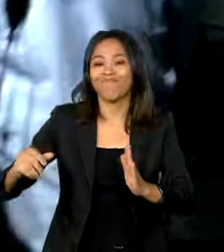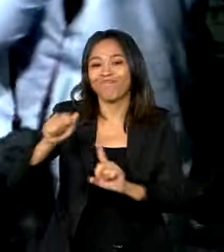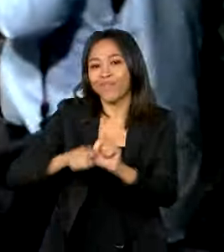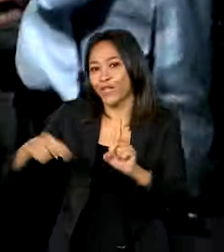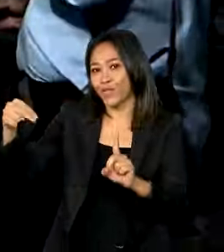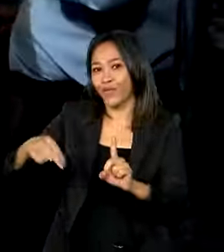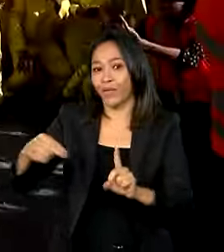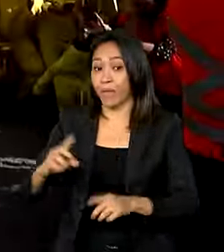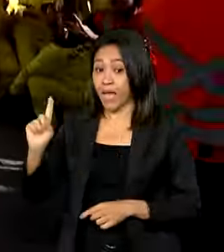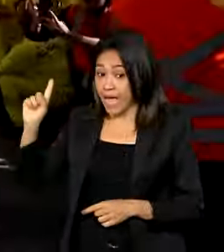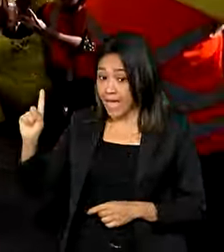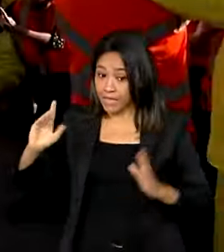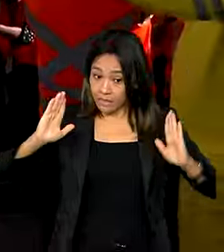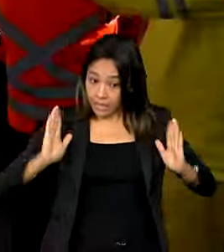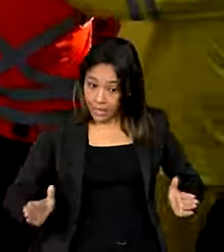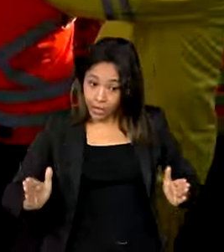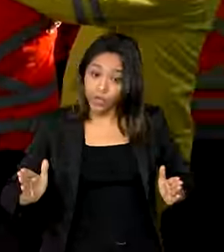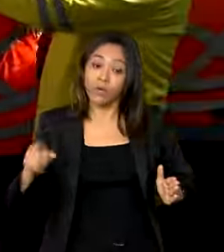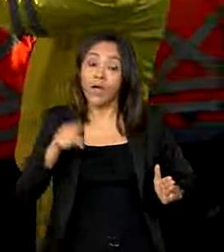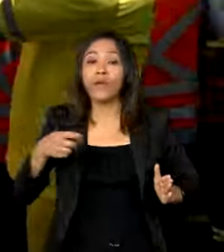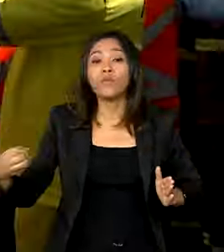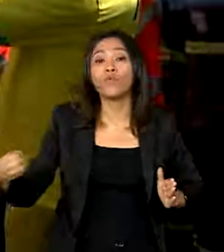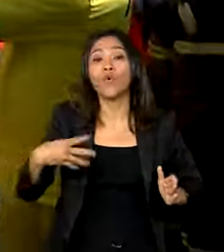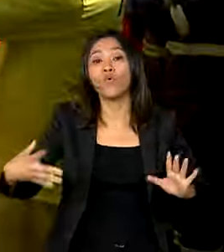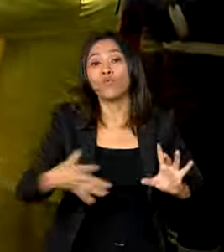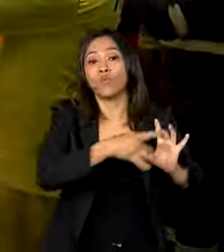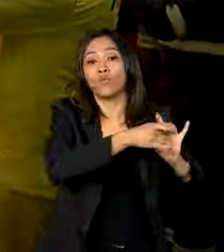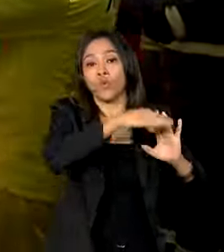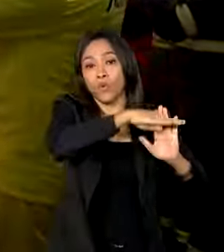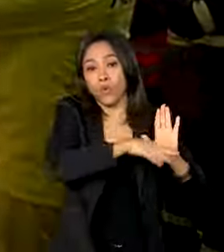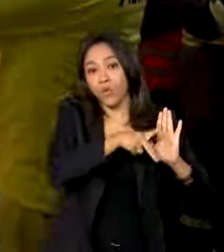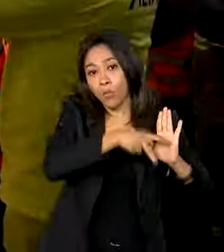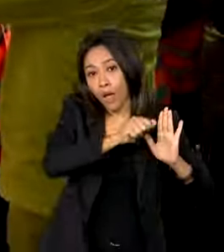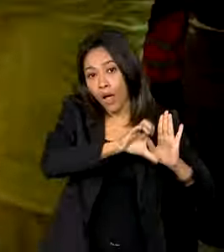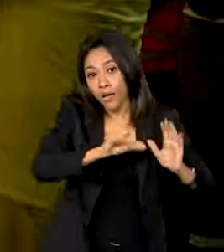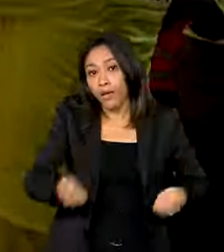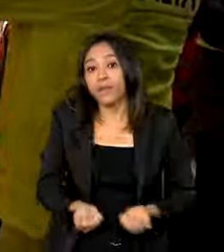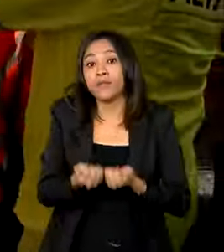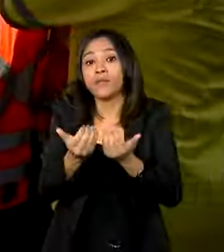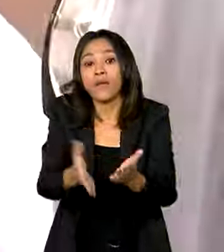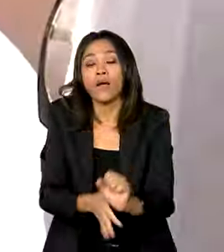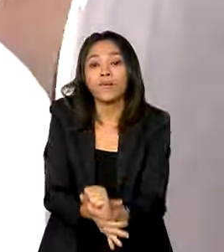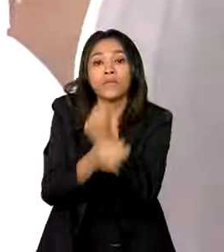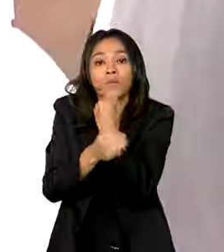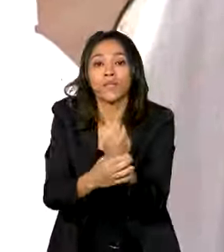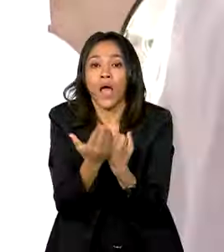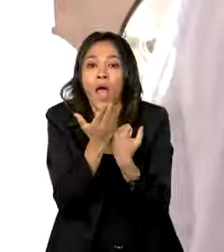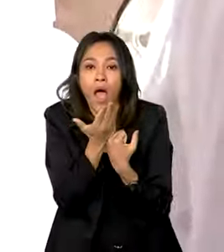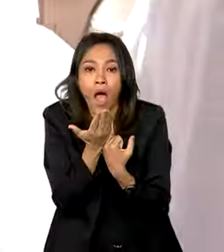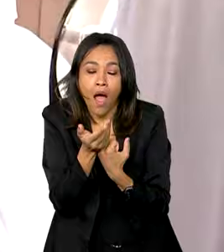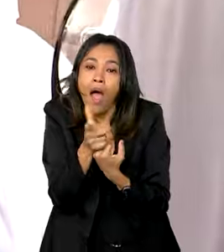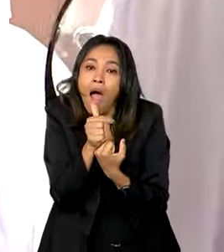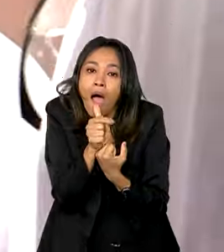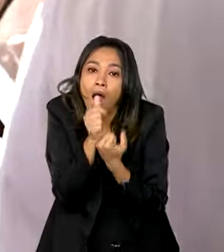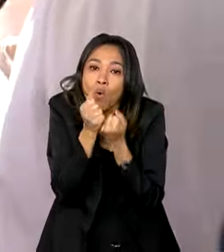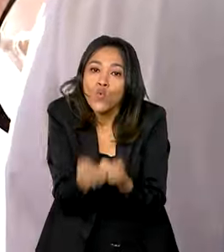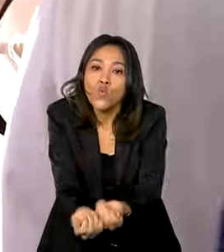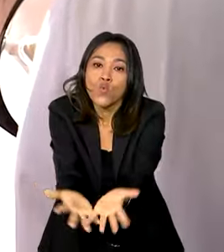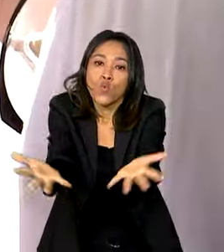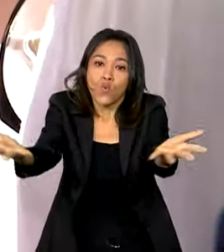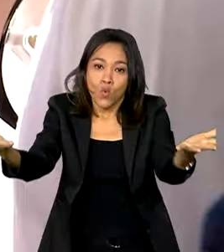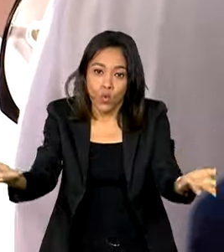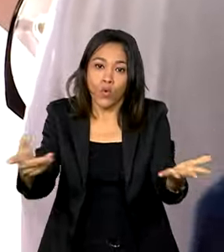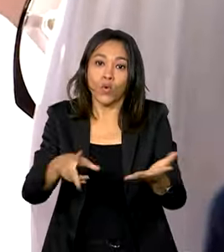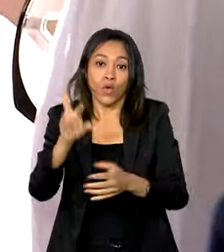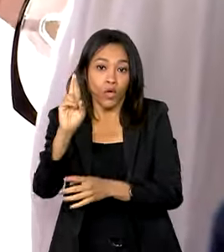O ramal do Apodi faz parte do novo PAC e visa garantir segurança hídrica para o oeste do Rio Grande do Norte e áreas do Ceará. Com